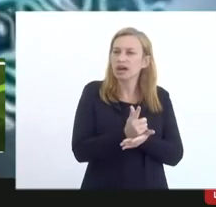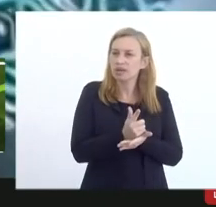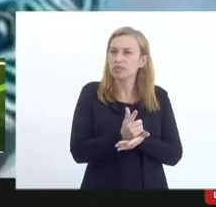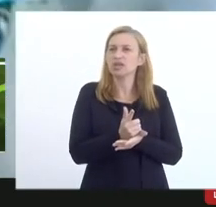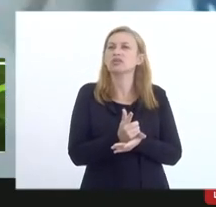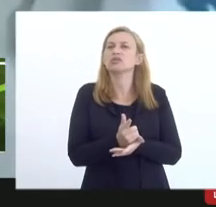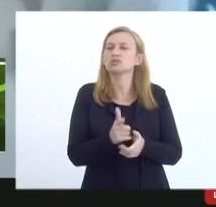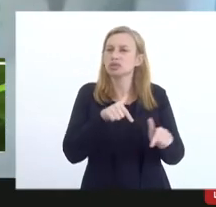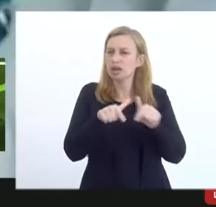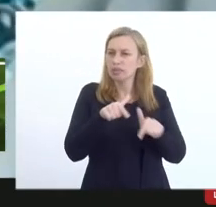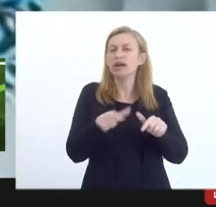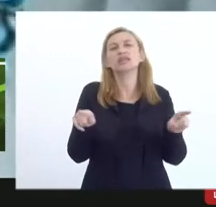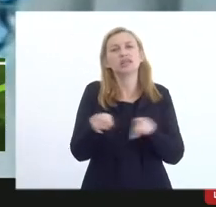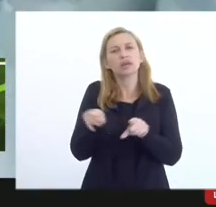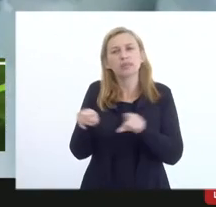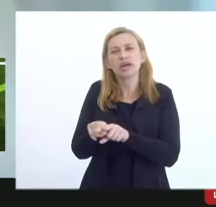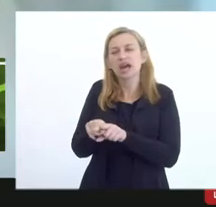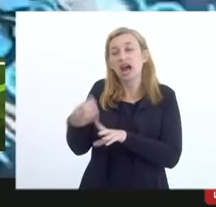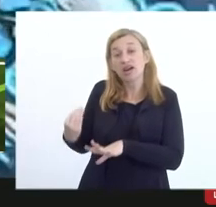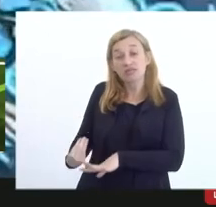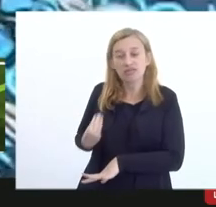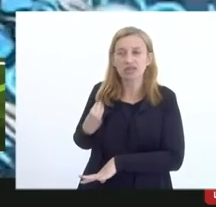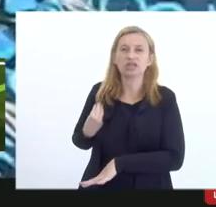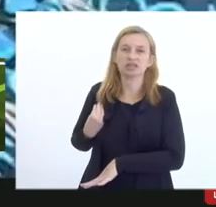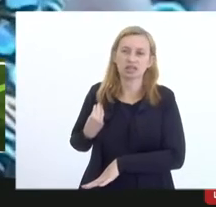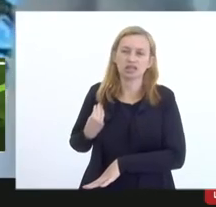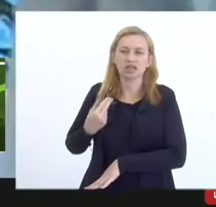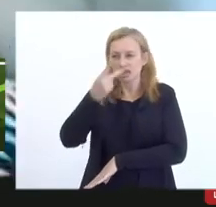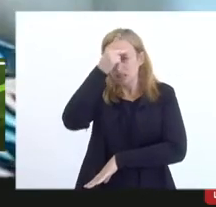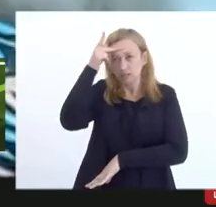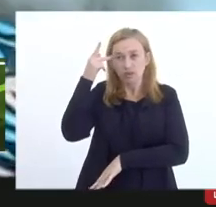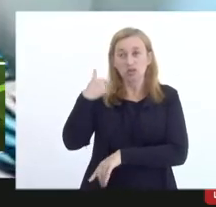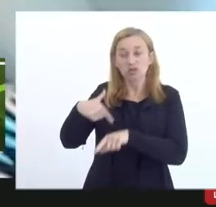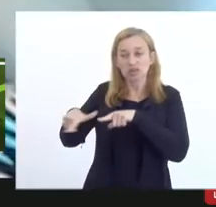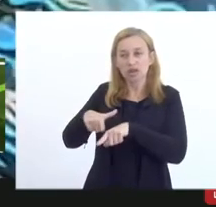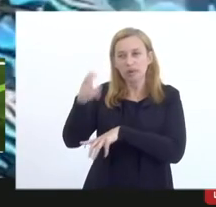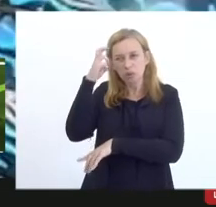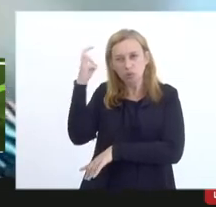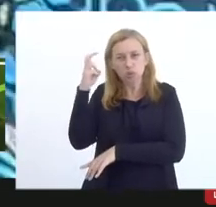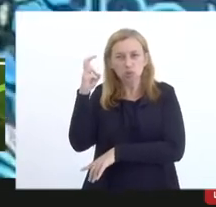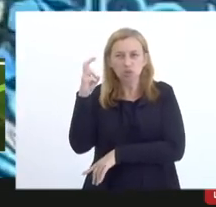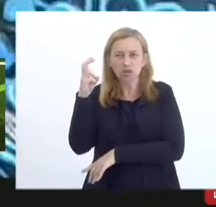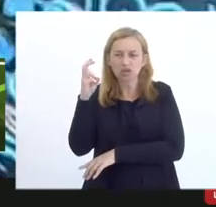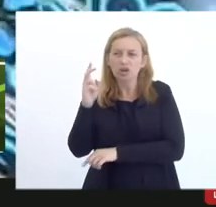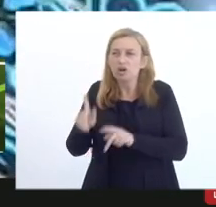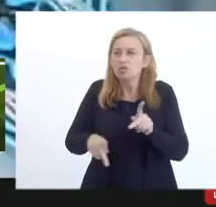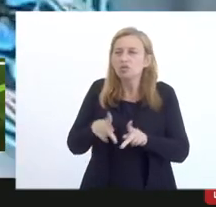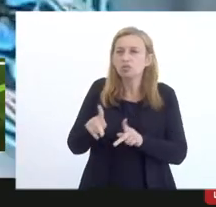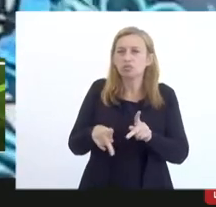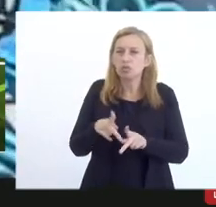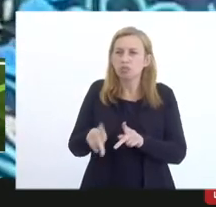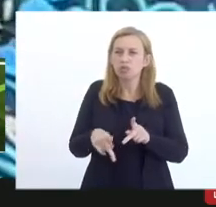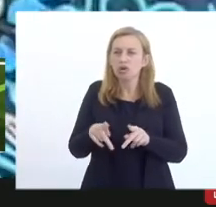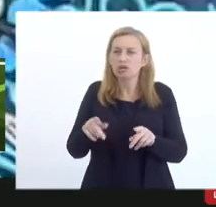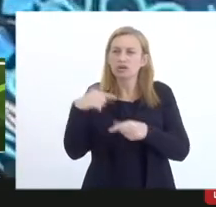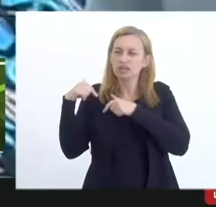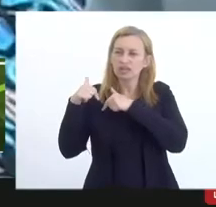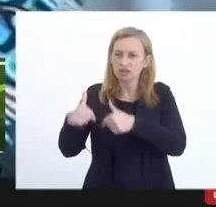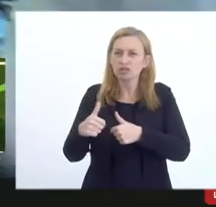facilite a vida das pessoas que trabalham com culturas populares e tradicionais, essa é a grande dificuldade.